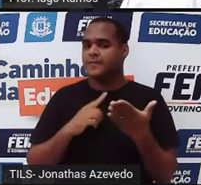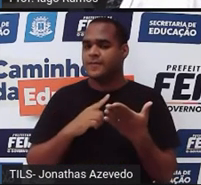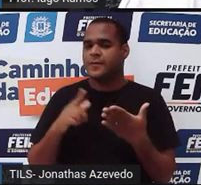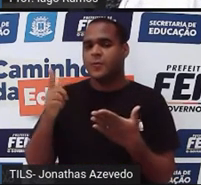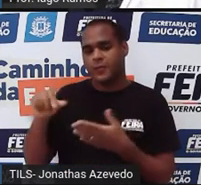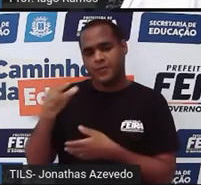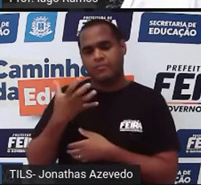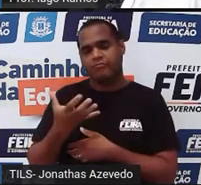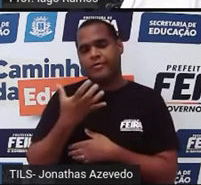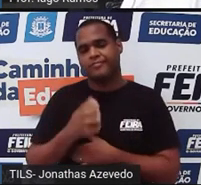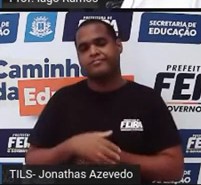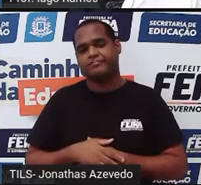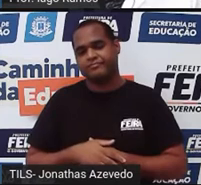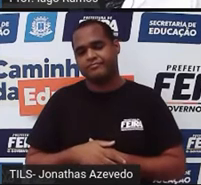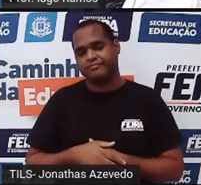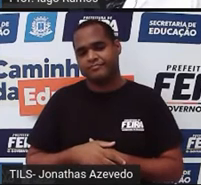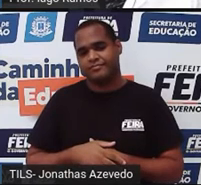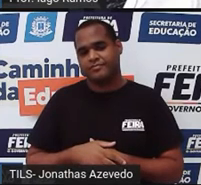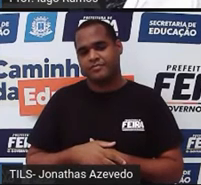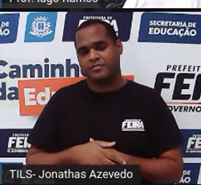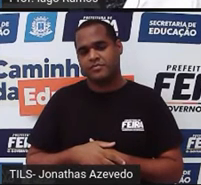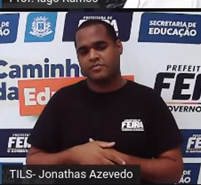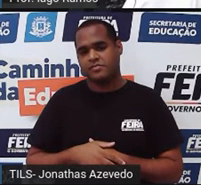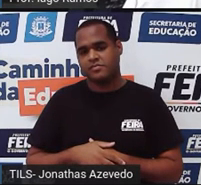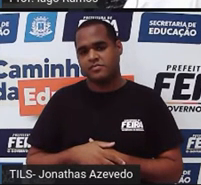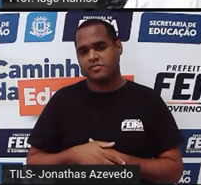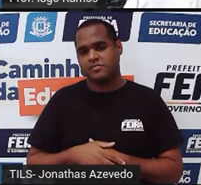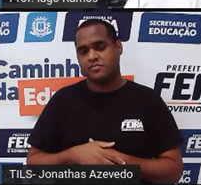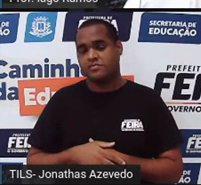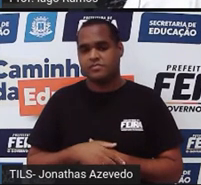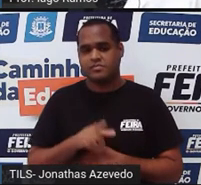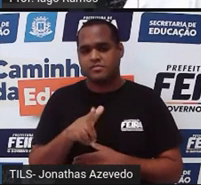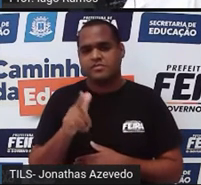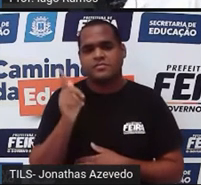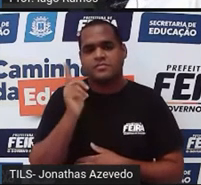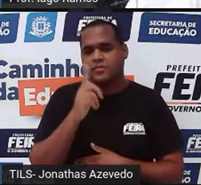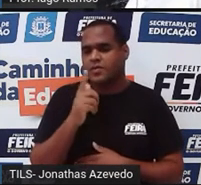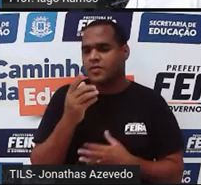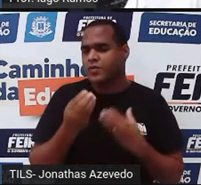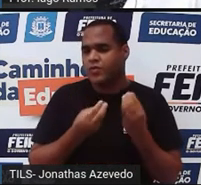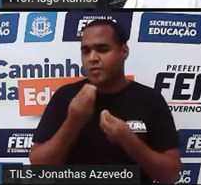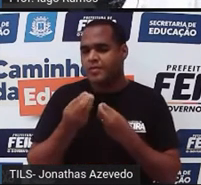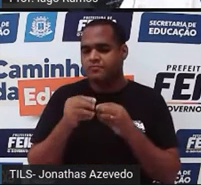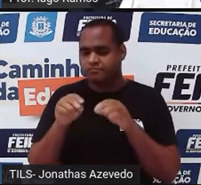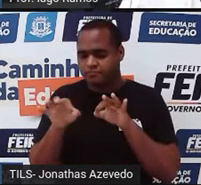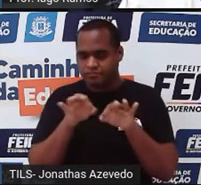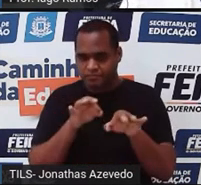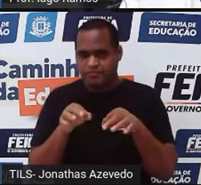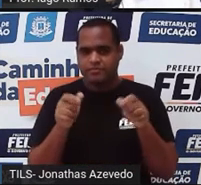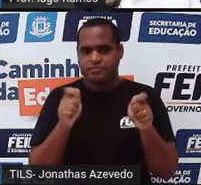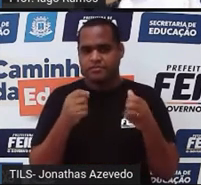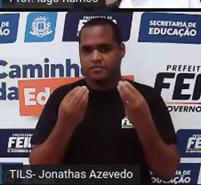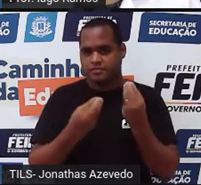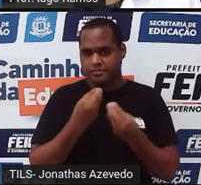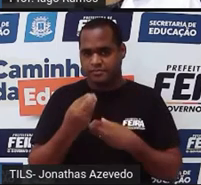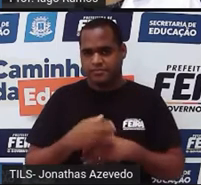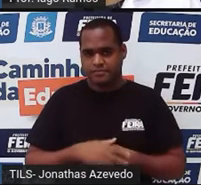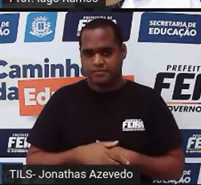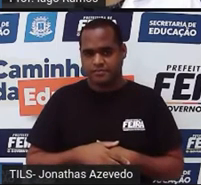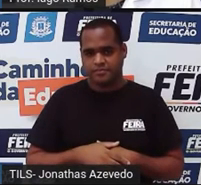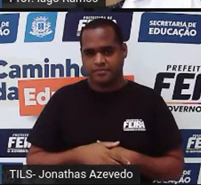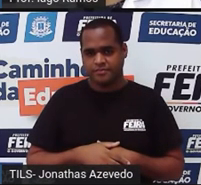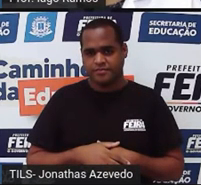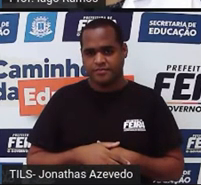já quer ganhar. Então, como é que ele pode posicionar a peça no tabuleiro para isso acontecer? Então, vem comigo ali, Eu vou